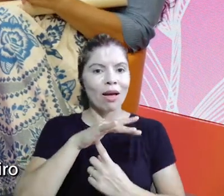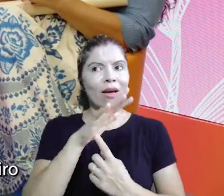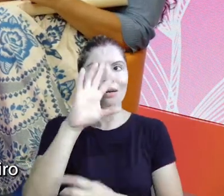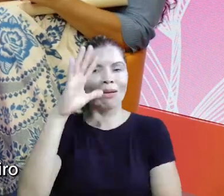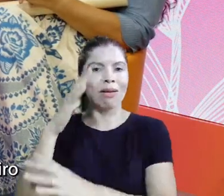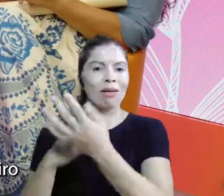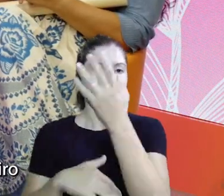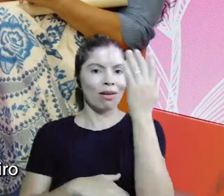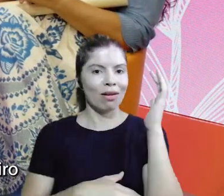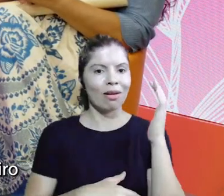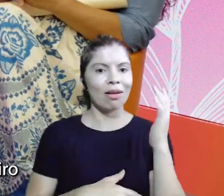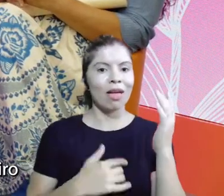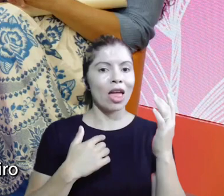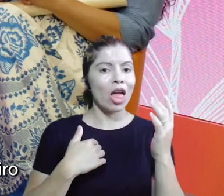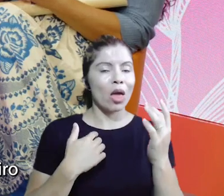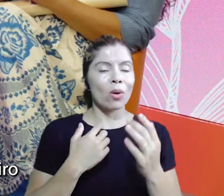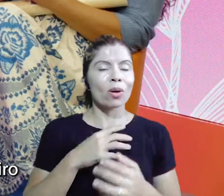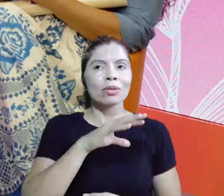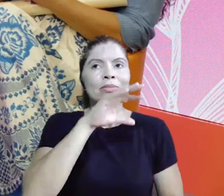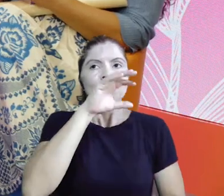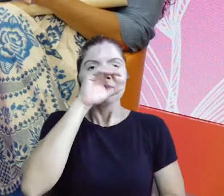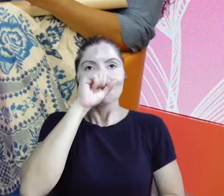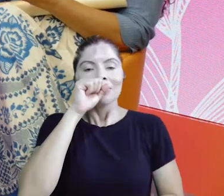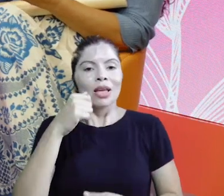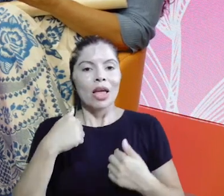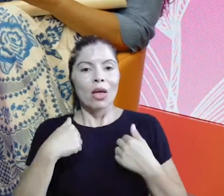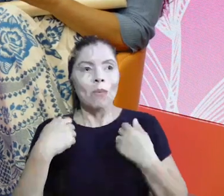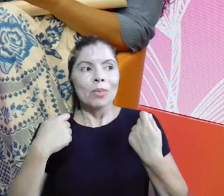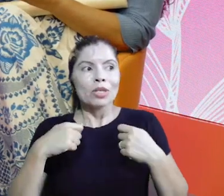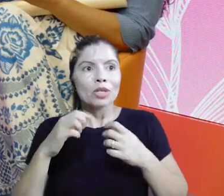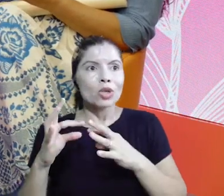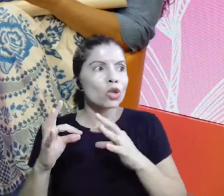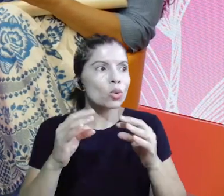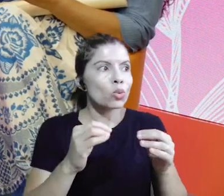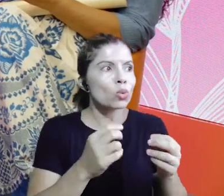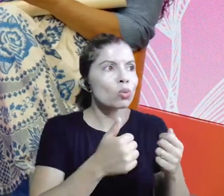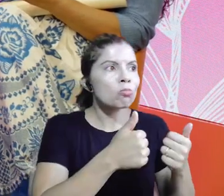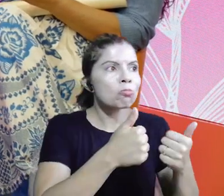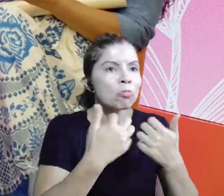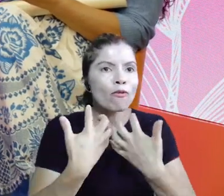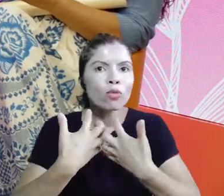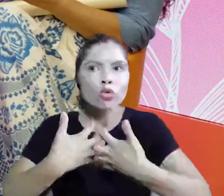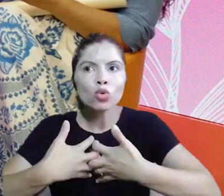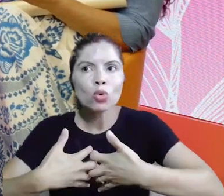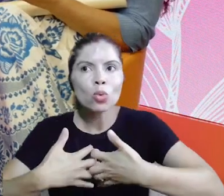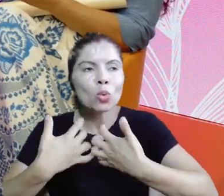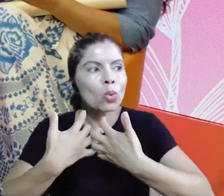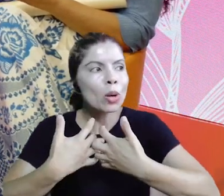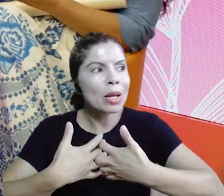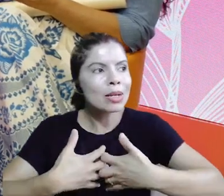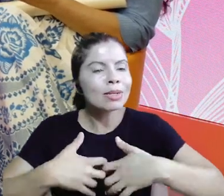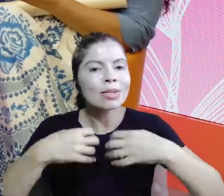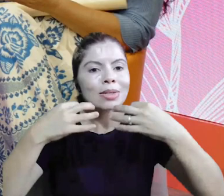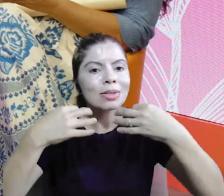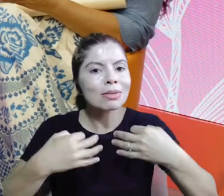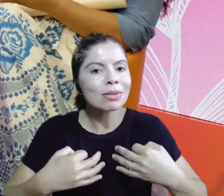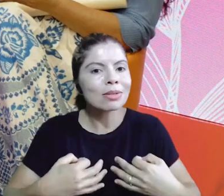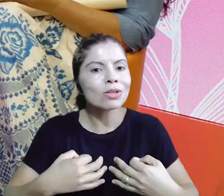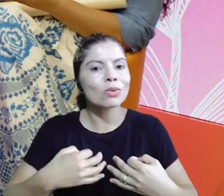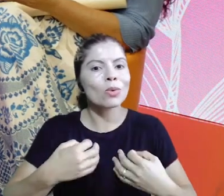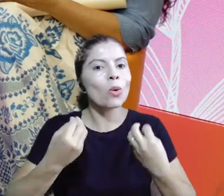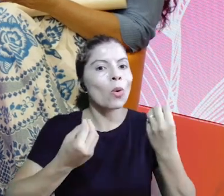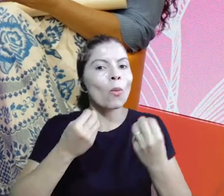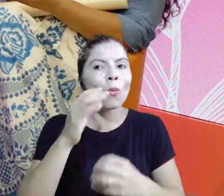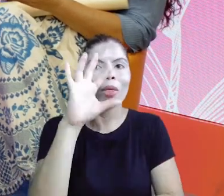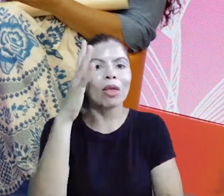e ali eu respiro e preciso que tudo funcione exatamente como na lei, no tempo da